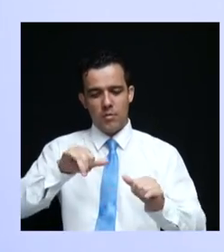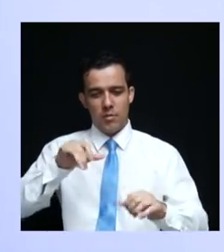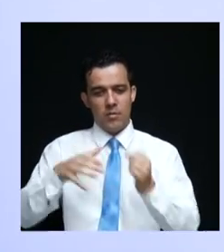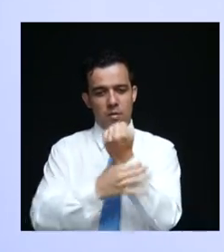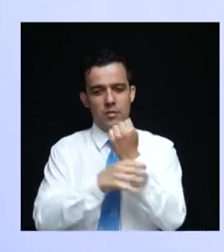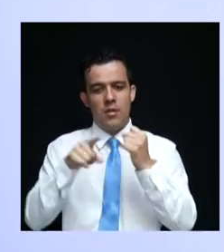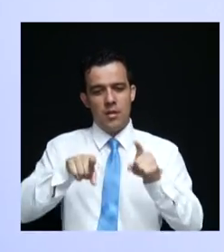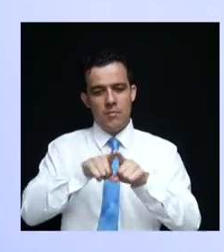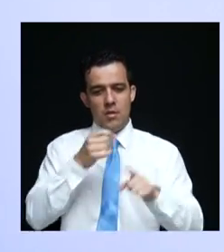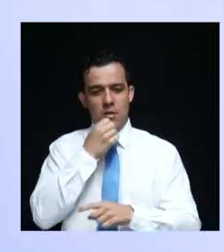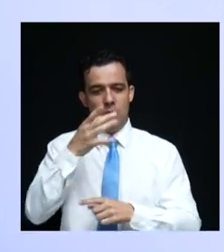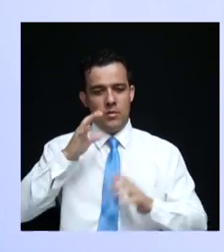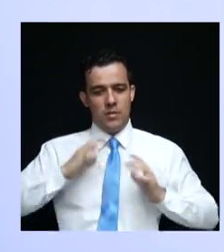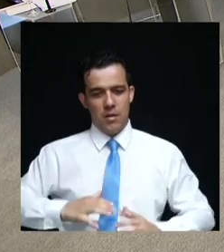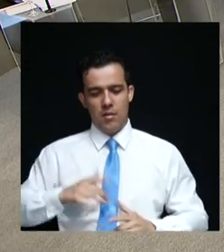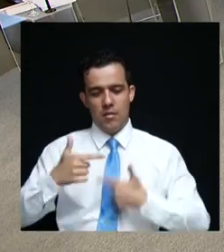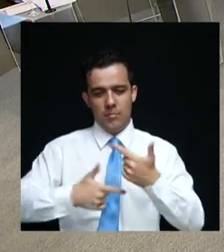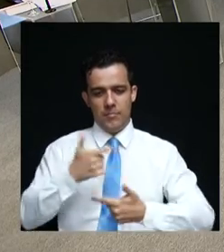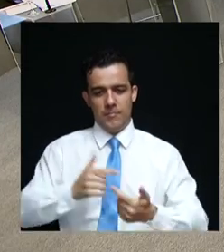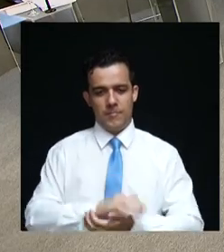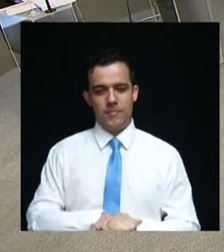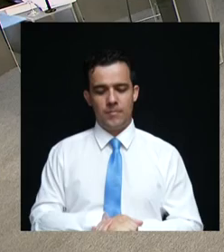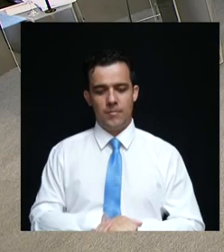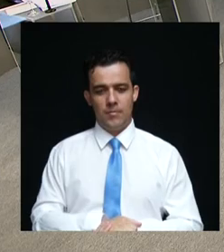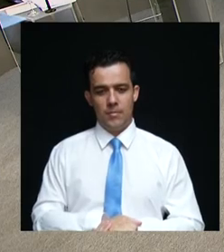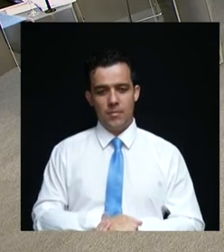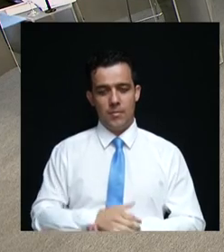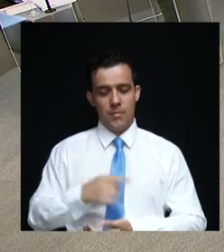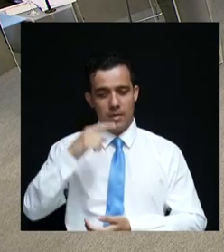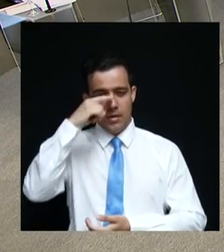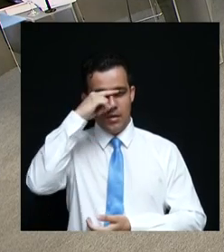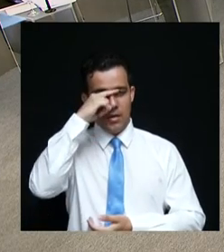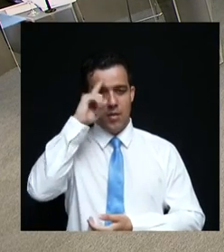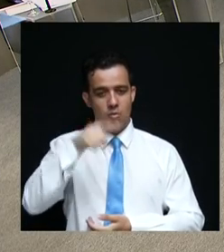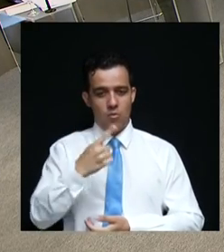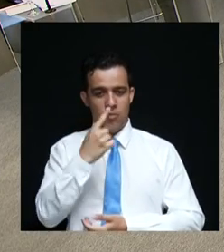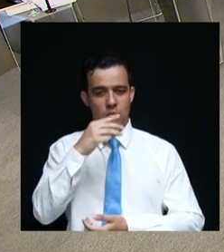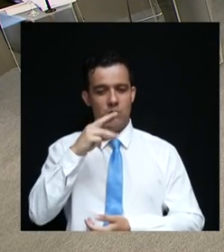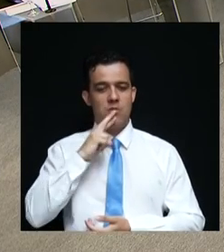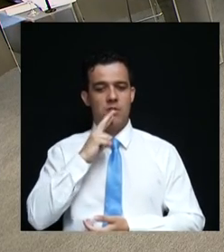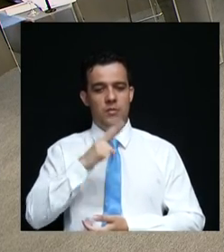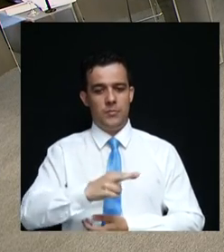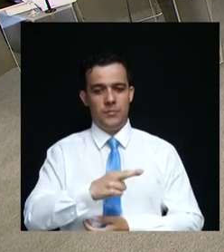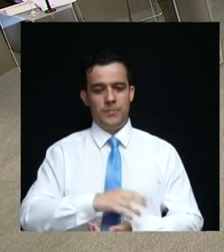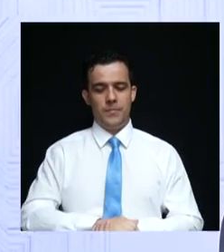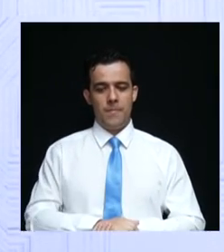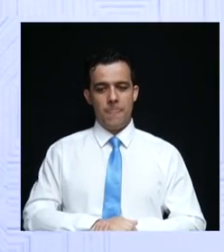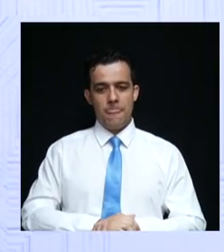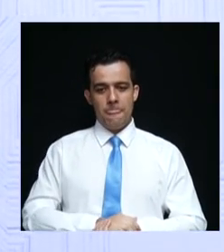cidadão também para o mercado de trabalho. Candidato Ronaldo Caiado, um minuto para comentar esta resposta.